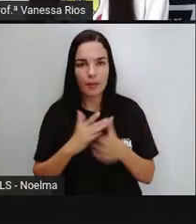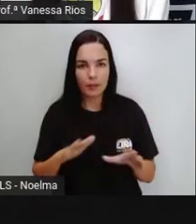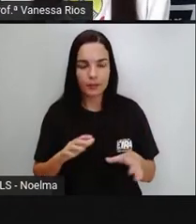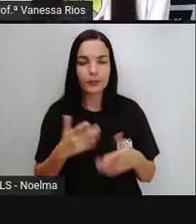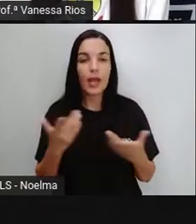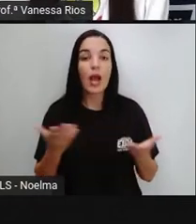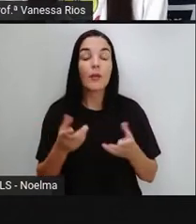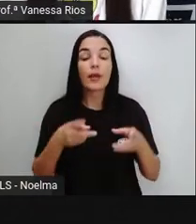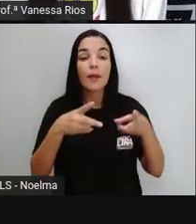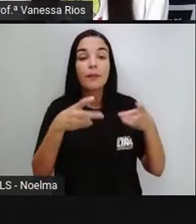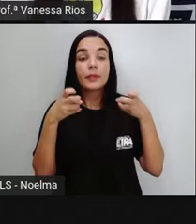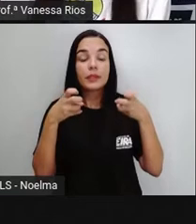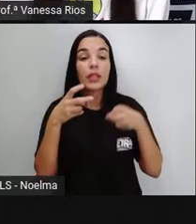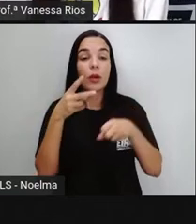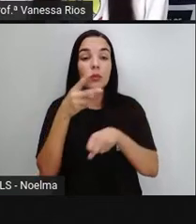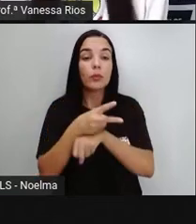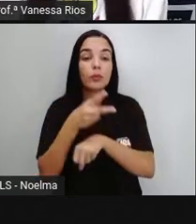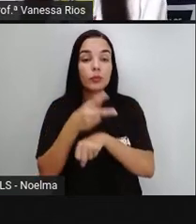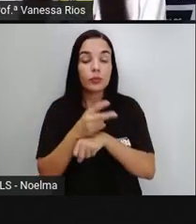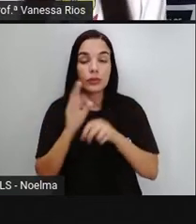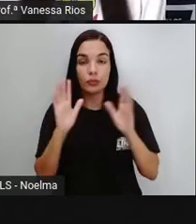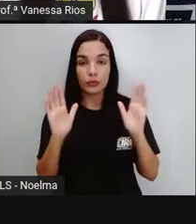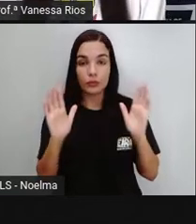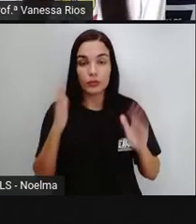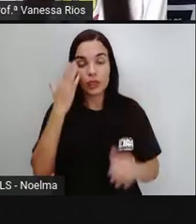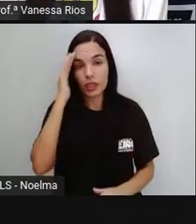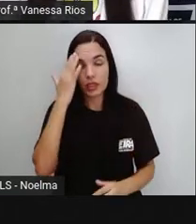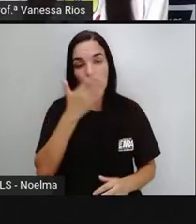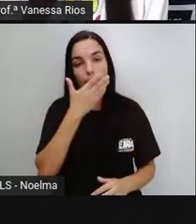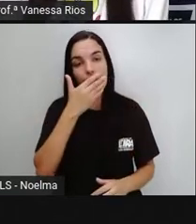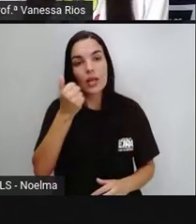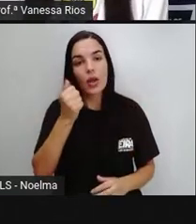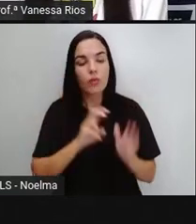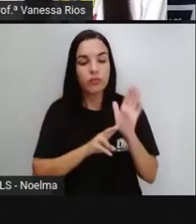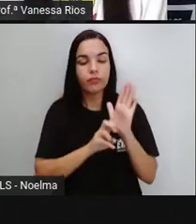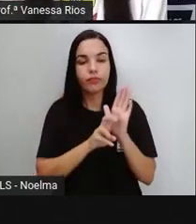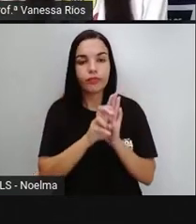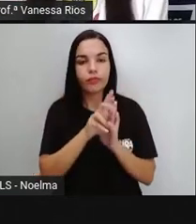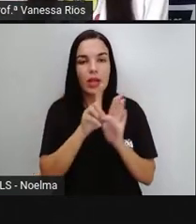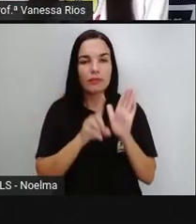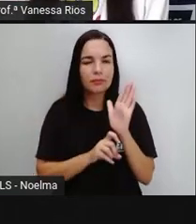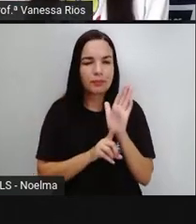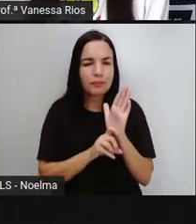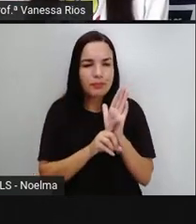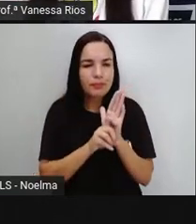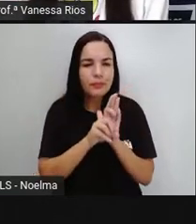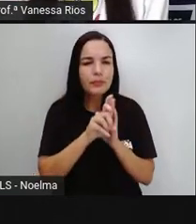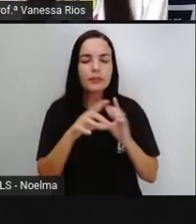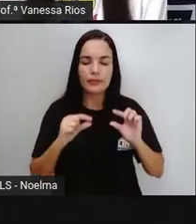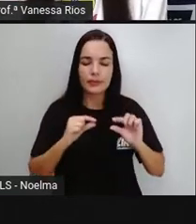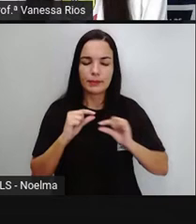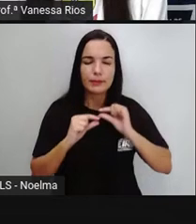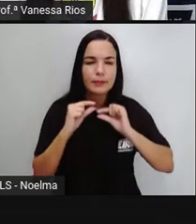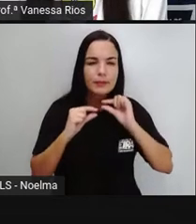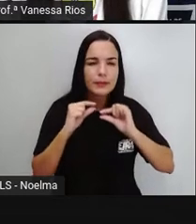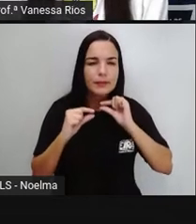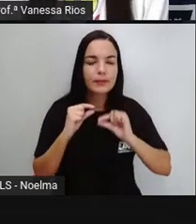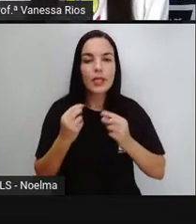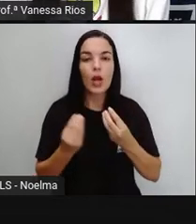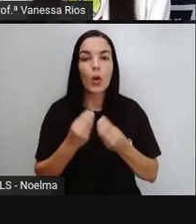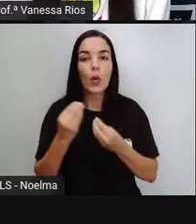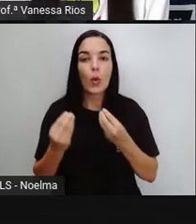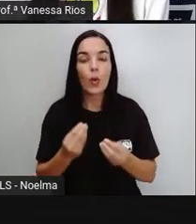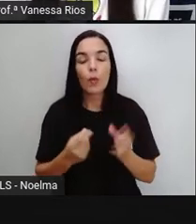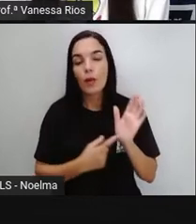prestar atenção aí ao conteúdo do vídeo para entender, né? Sobre o que é, o que são micro-organismos e como eles se